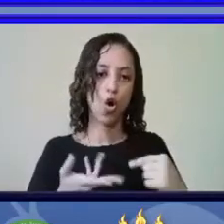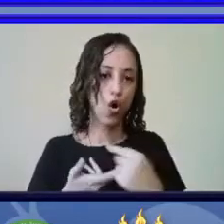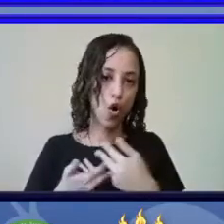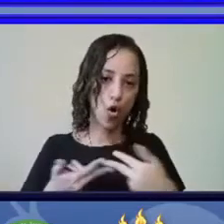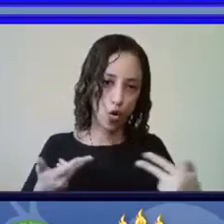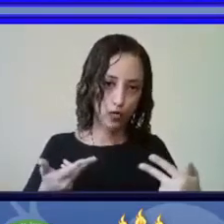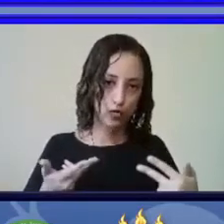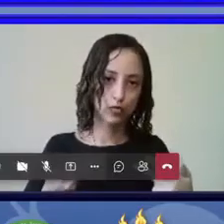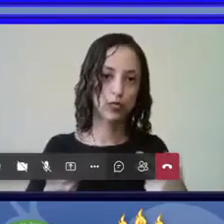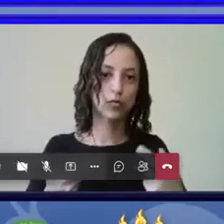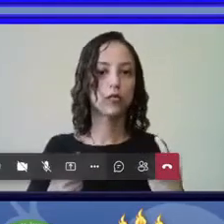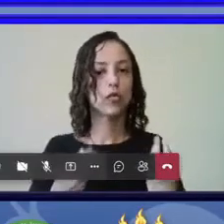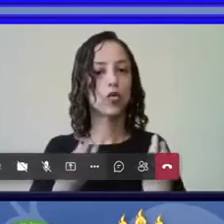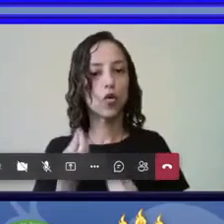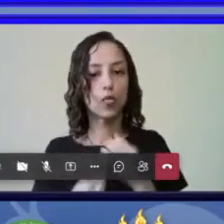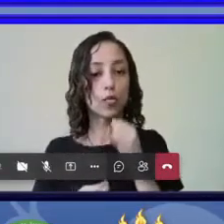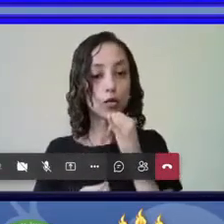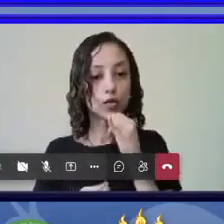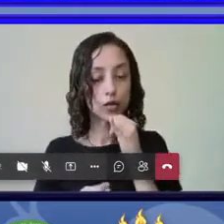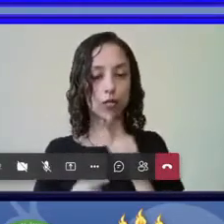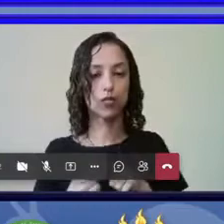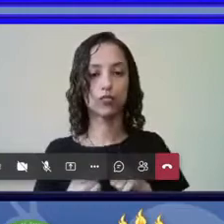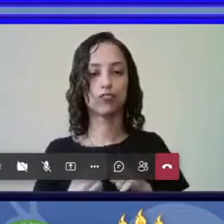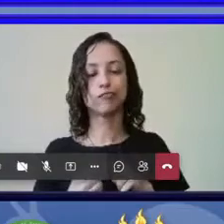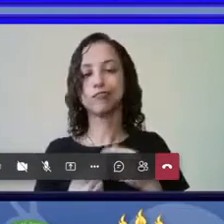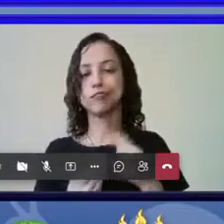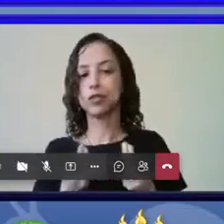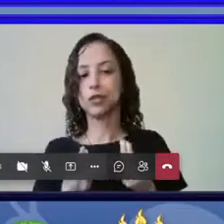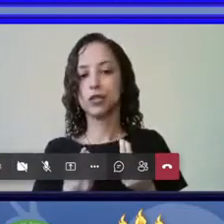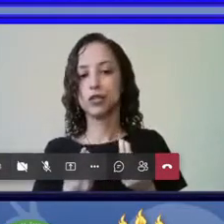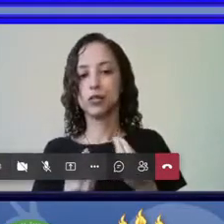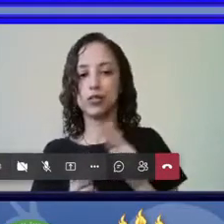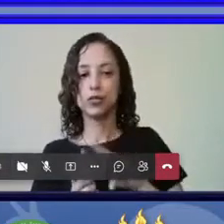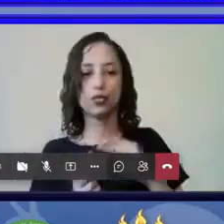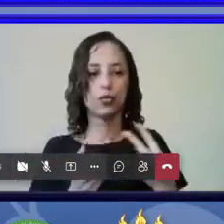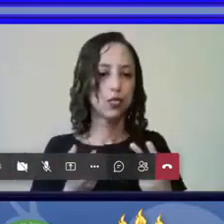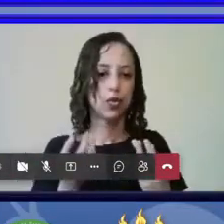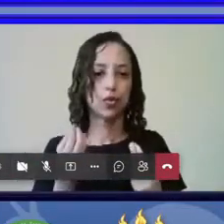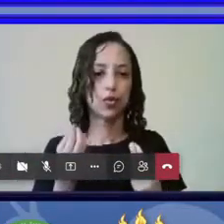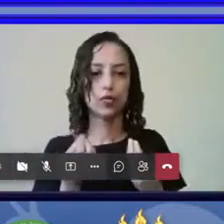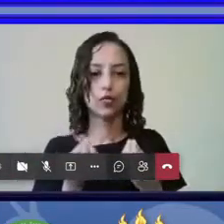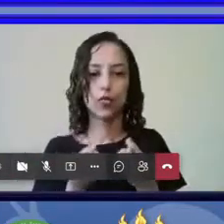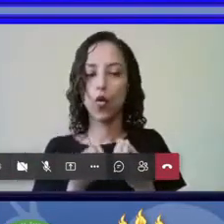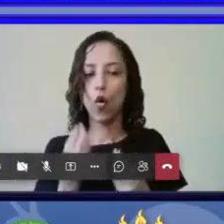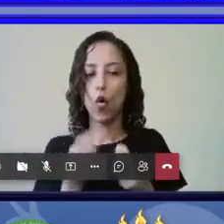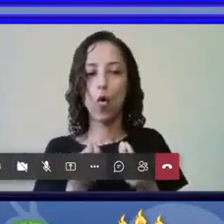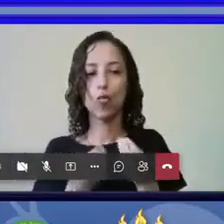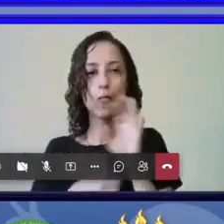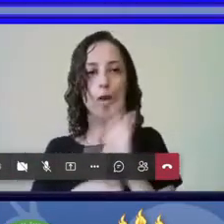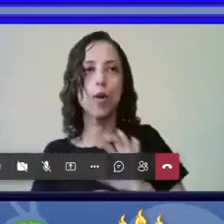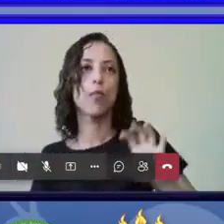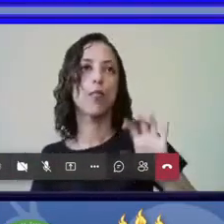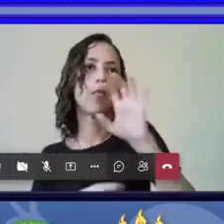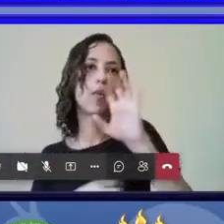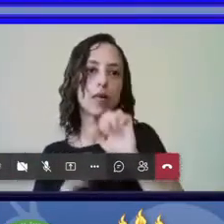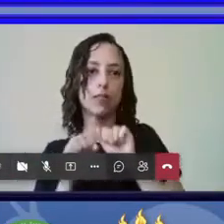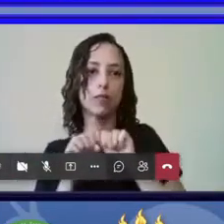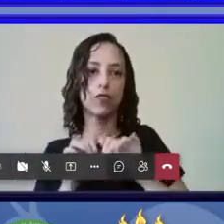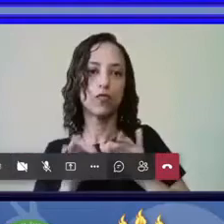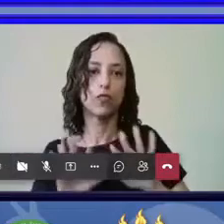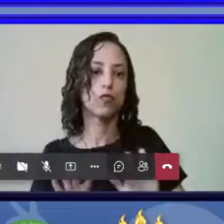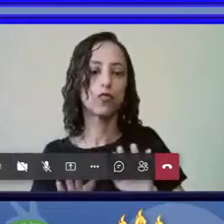de você buscar sinônimos, dados de distribuição geográfica, ocorrência em